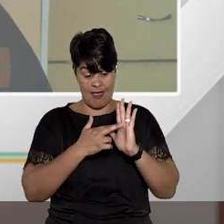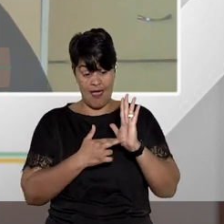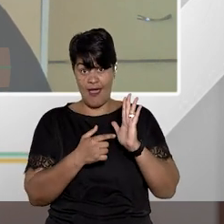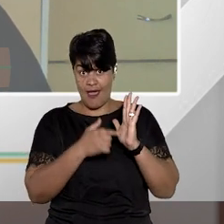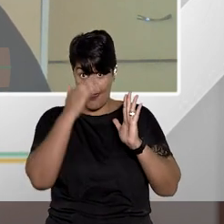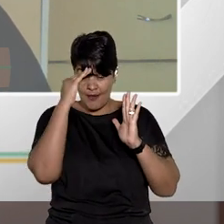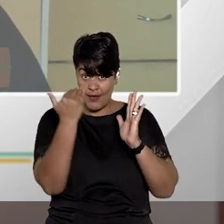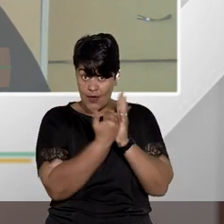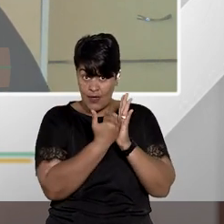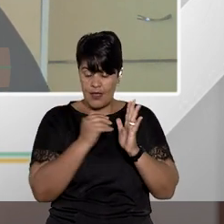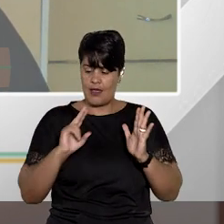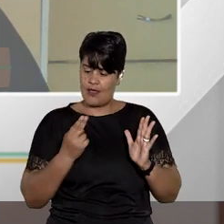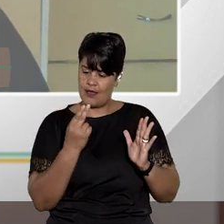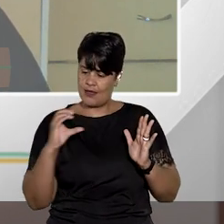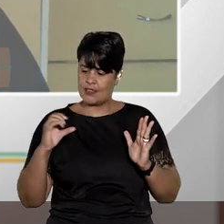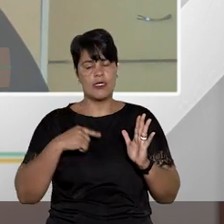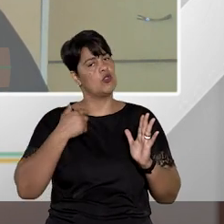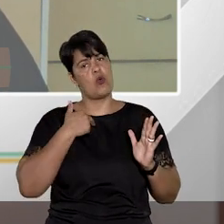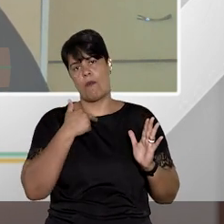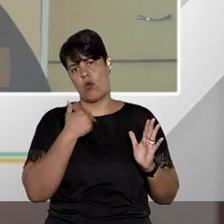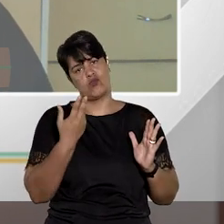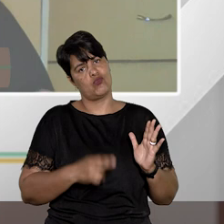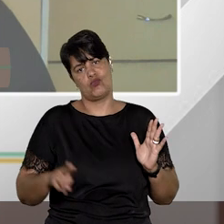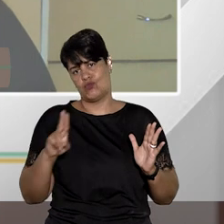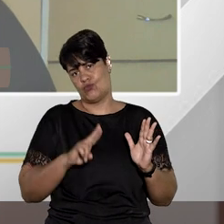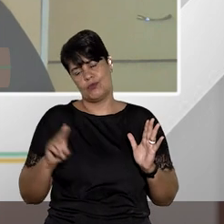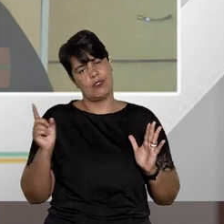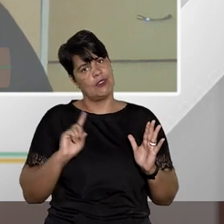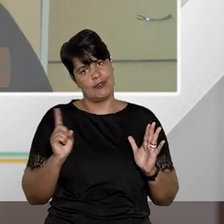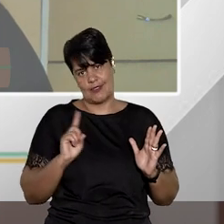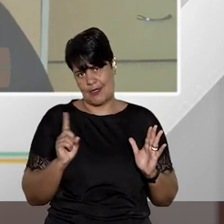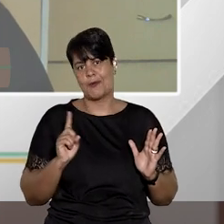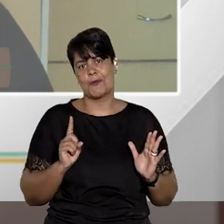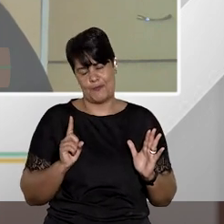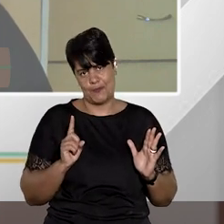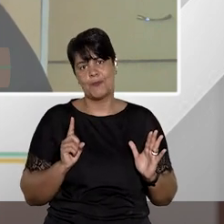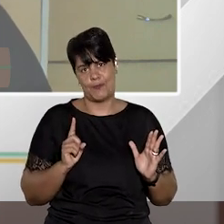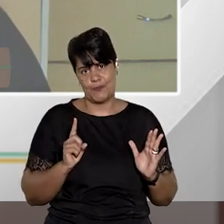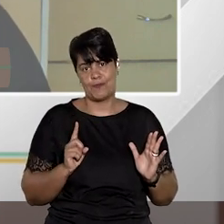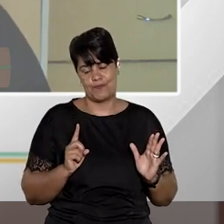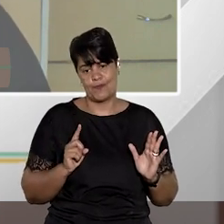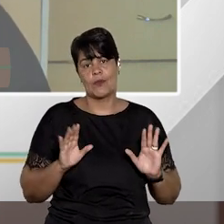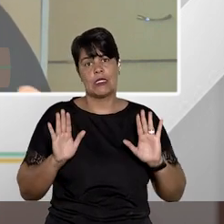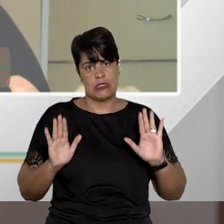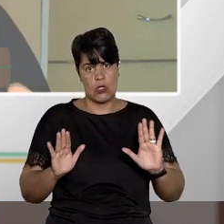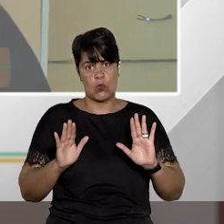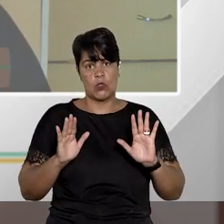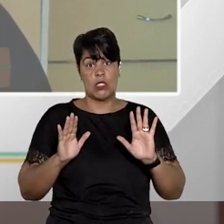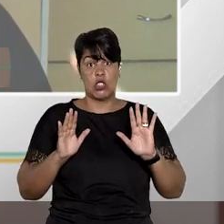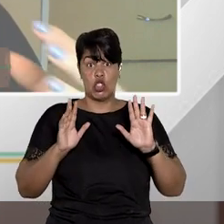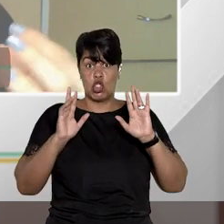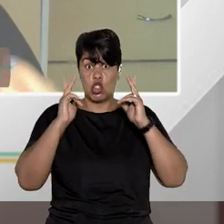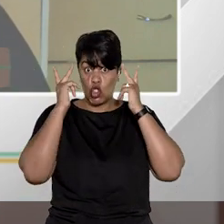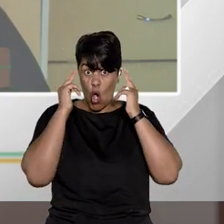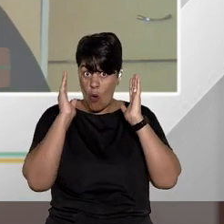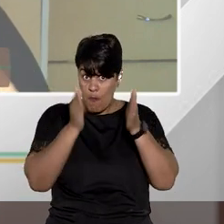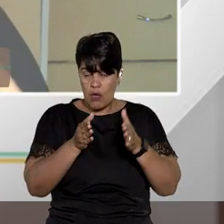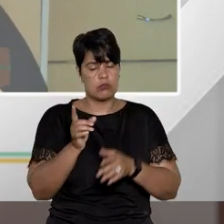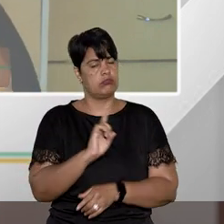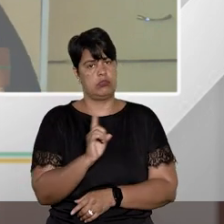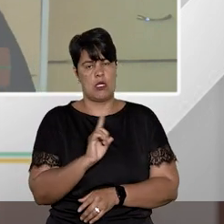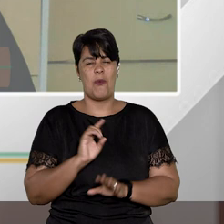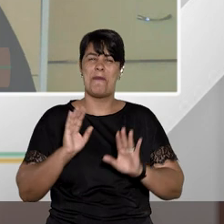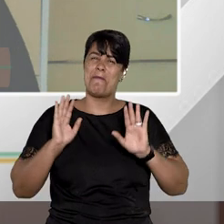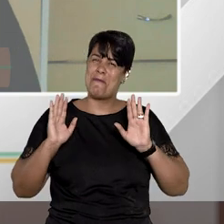eu vou estar desvirtuando mesmo o recurso que é o cabível para utilizar o habeas corpus. Então, regra geral, não. Mas é aquela